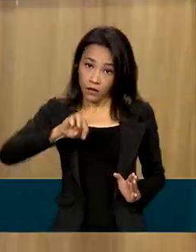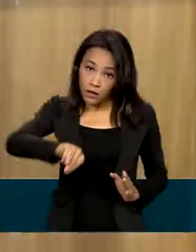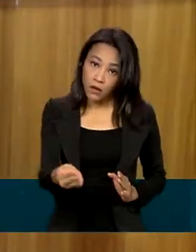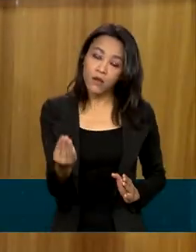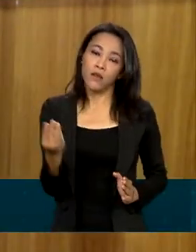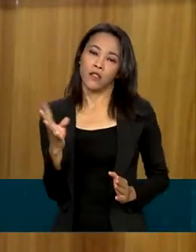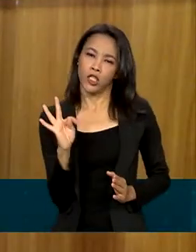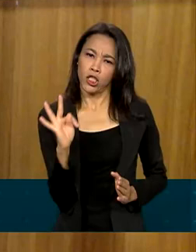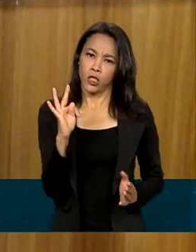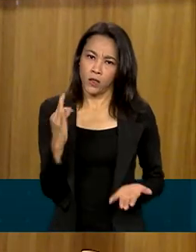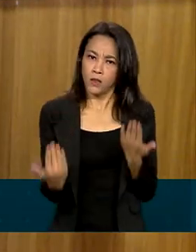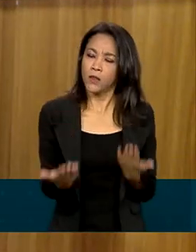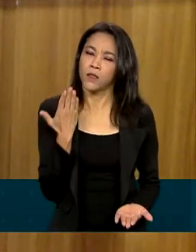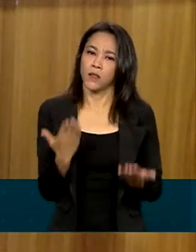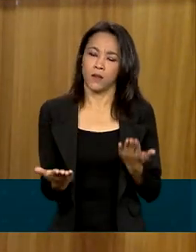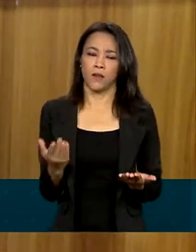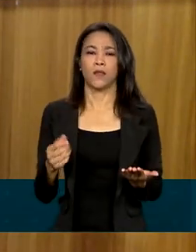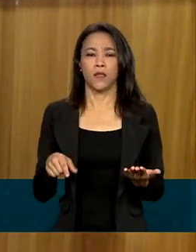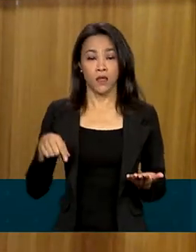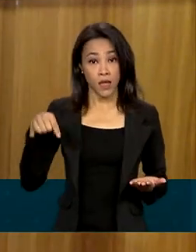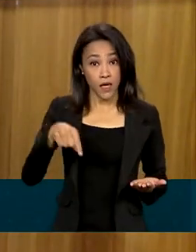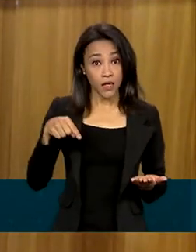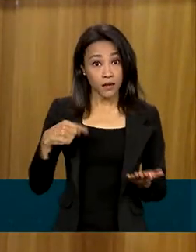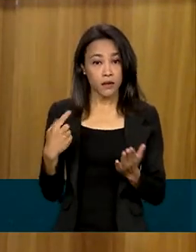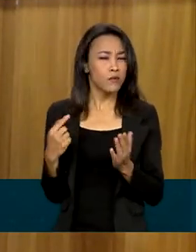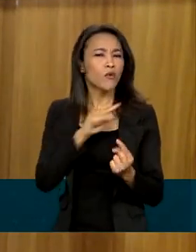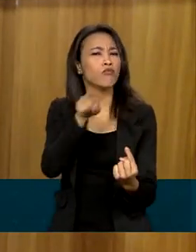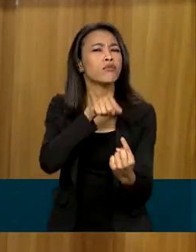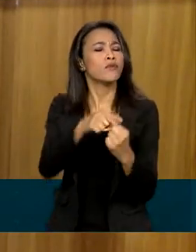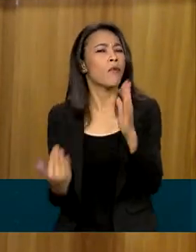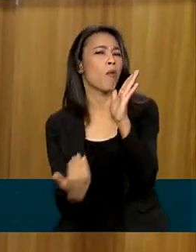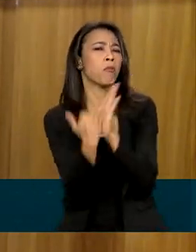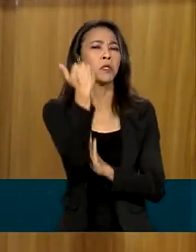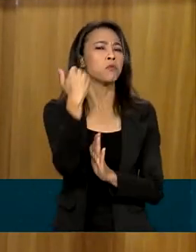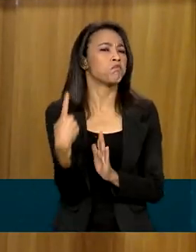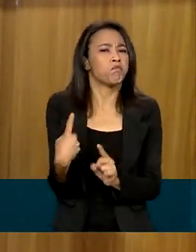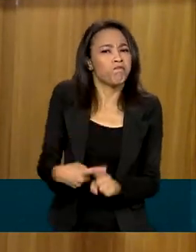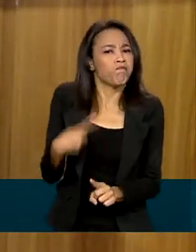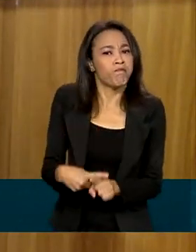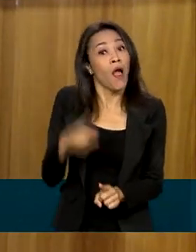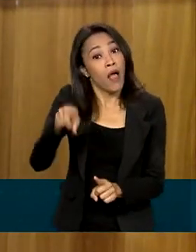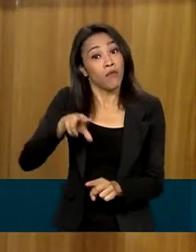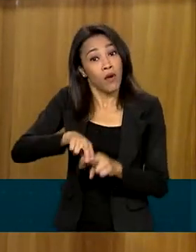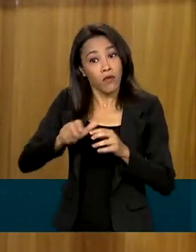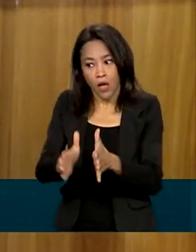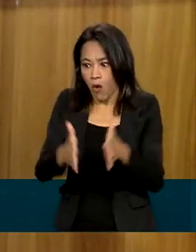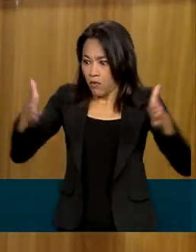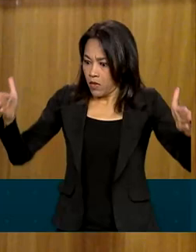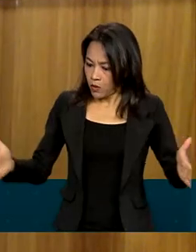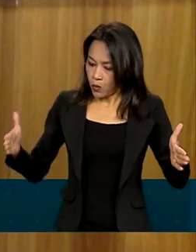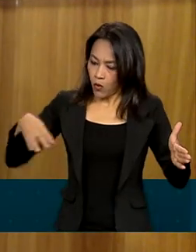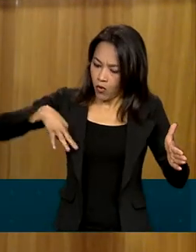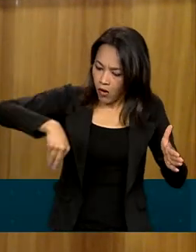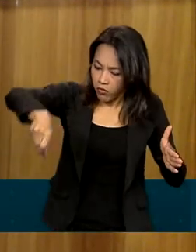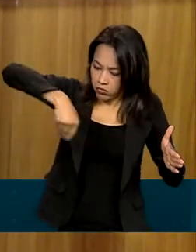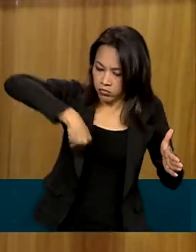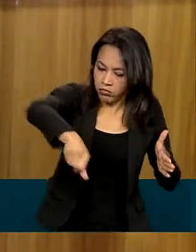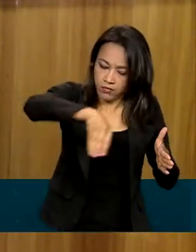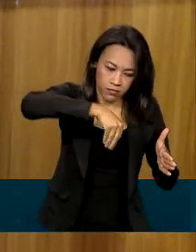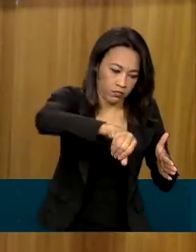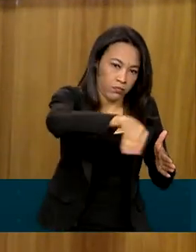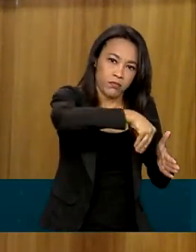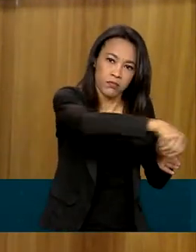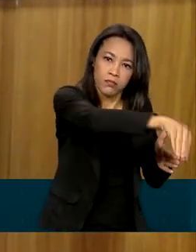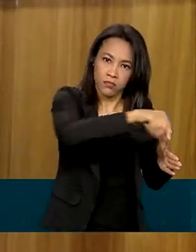toneladas. Este fator de aumento foi influenciado basicamente pelo aumento da área, a área plantada. Nós